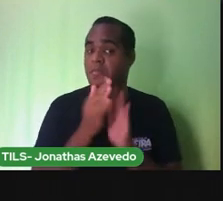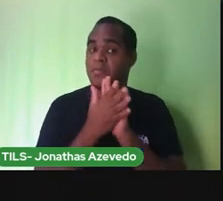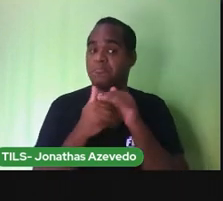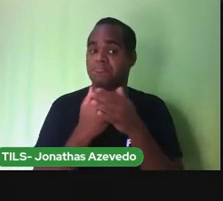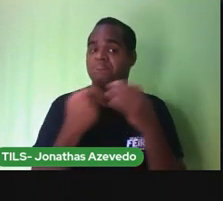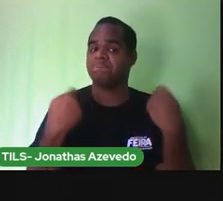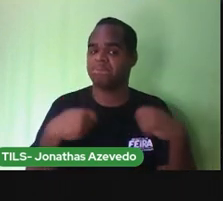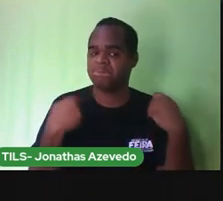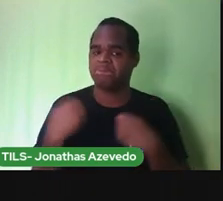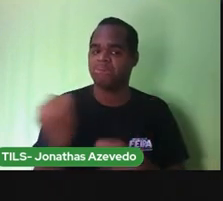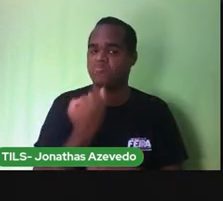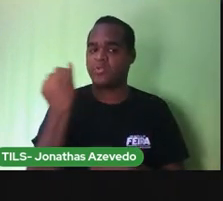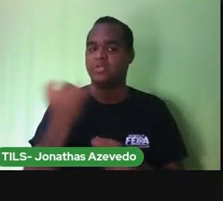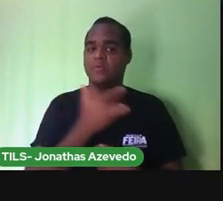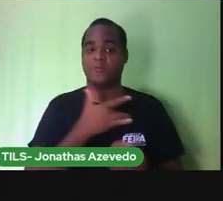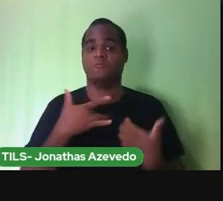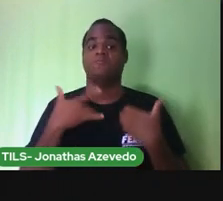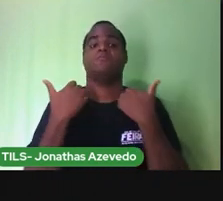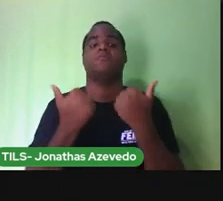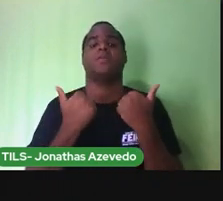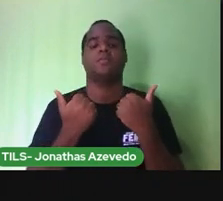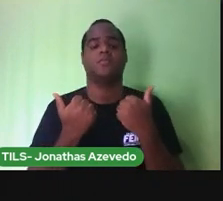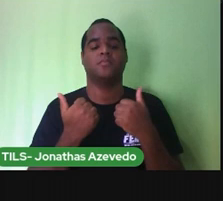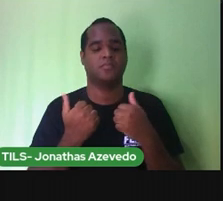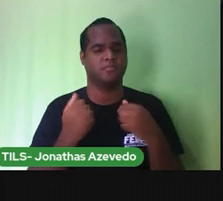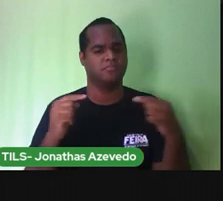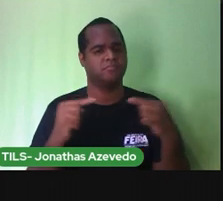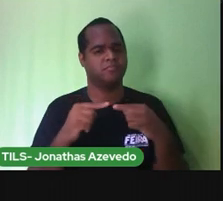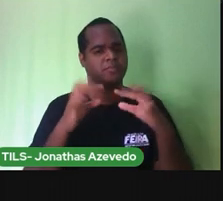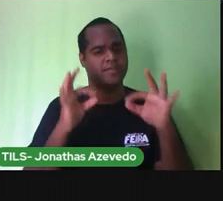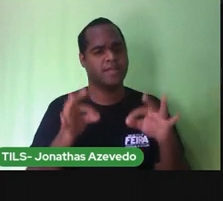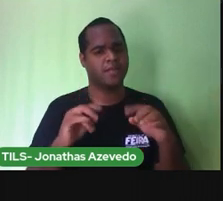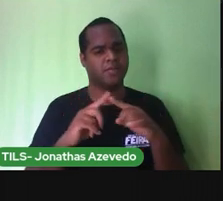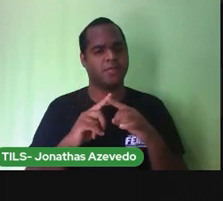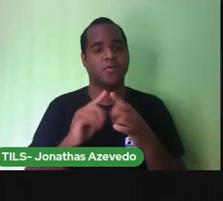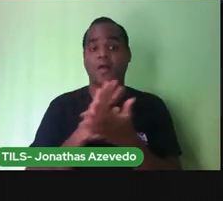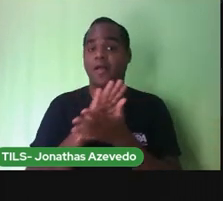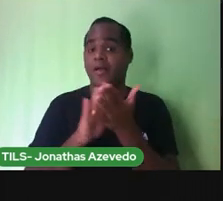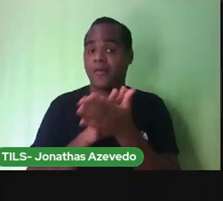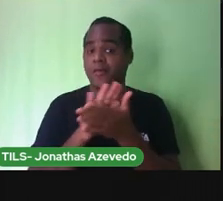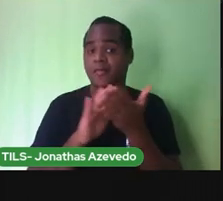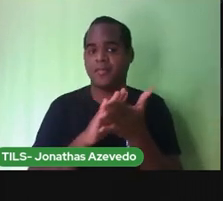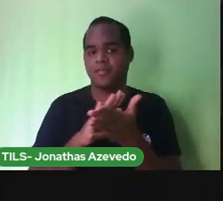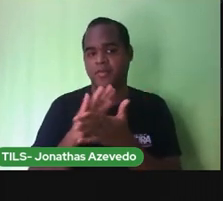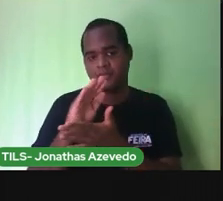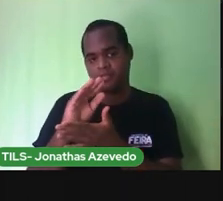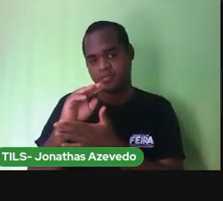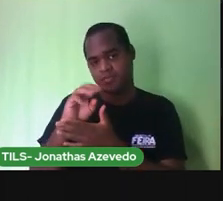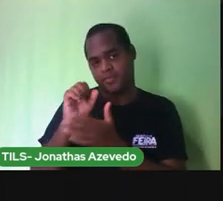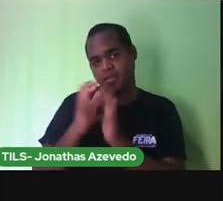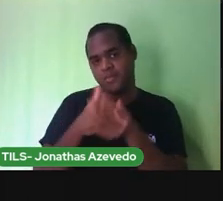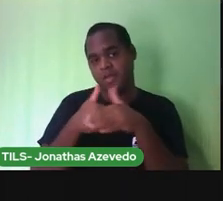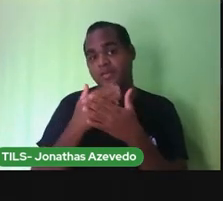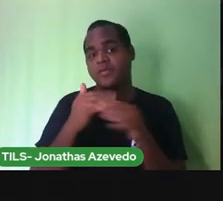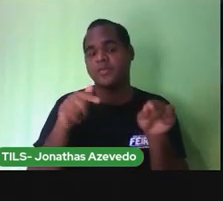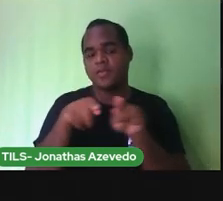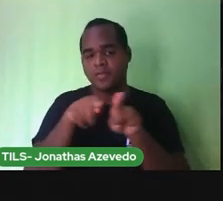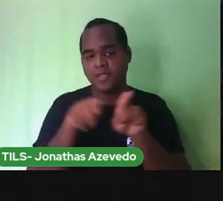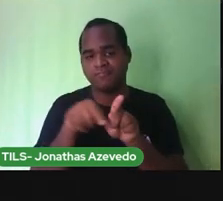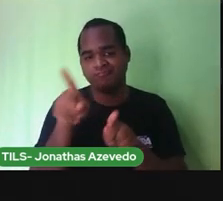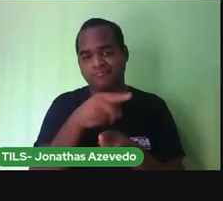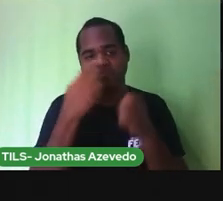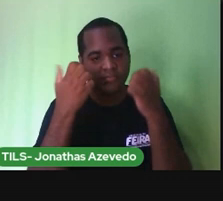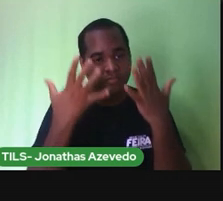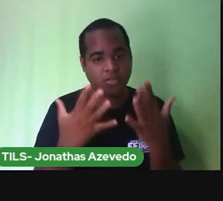secas. O jeito certo de você lavar a mão é pôr um pouquinho do sabão do detergente na palma da